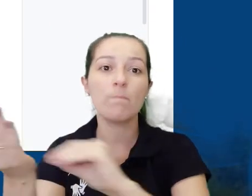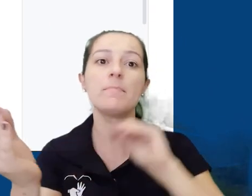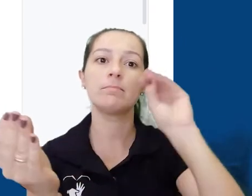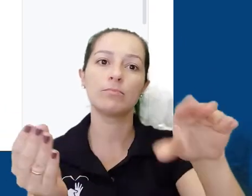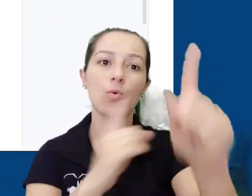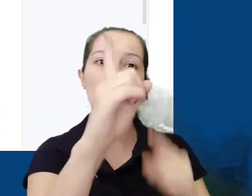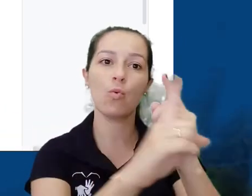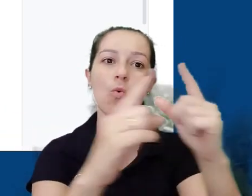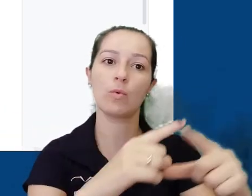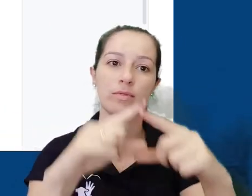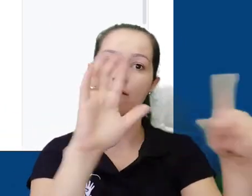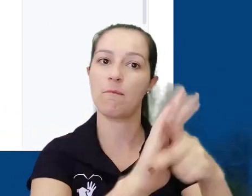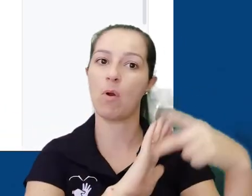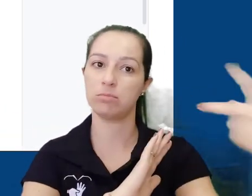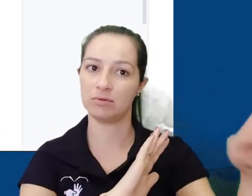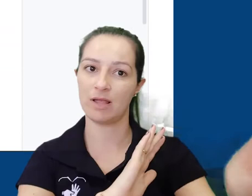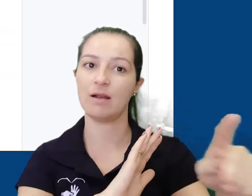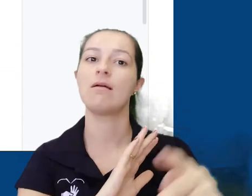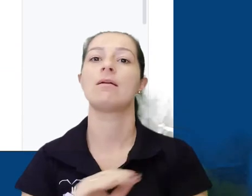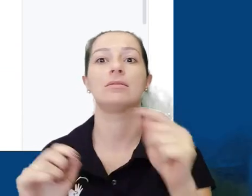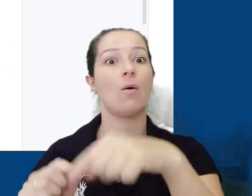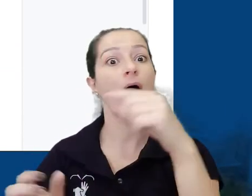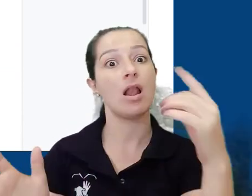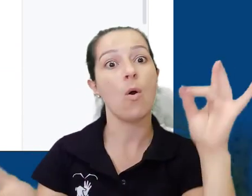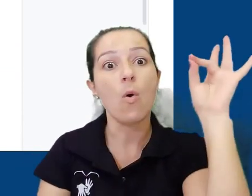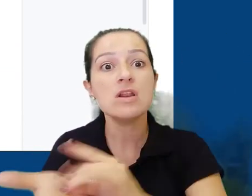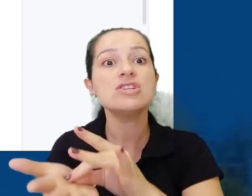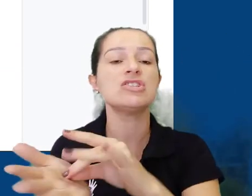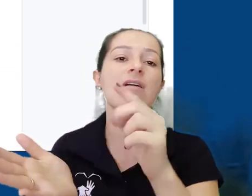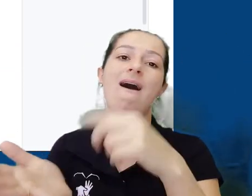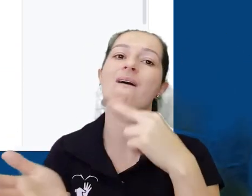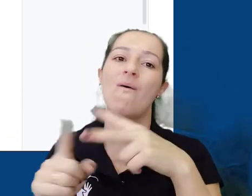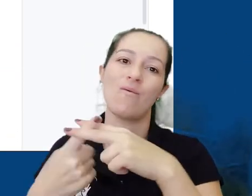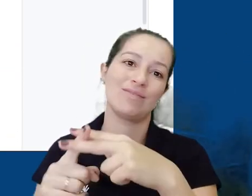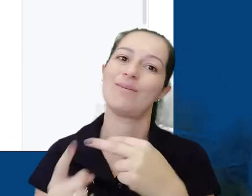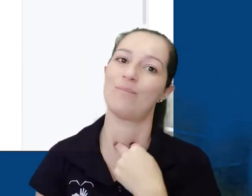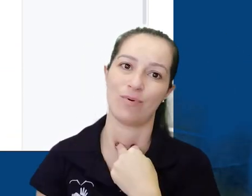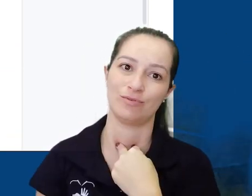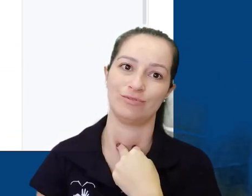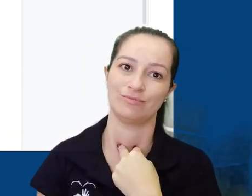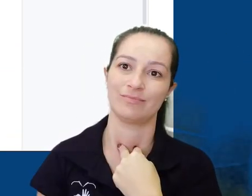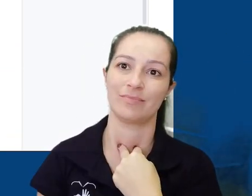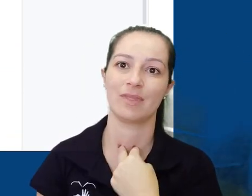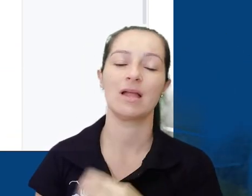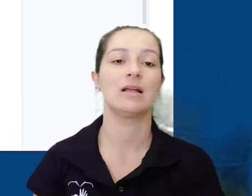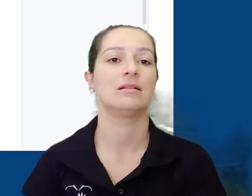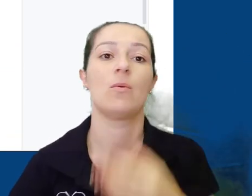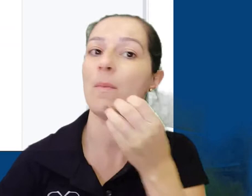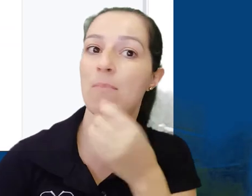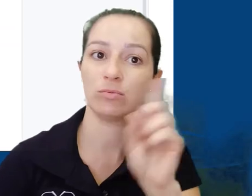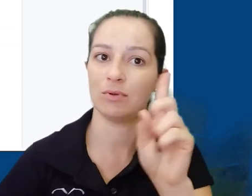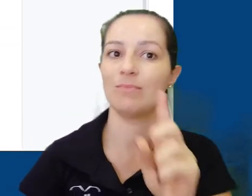dele, ele poderá editar o documento sem alterar o original. Existe uma maneira de deixar ele editável no original, mas não é muito